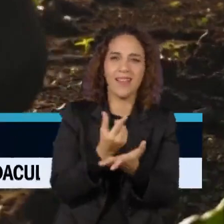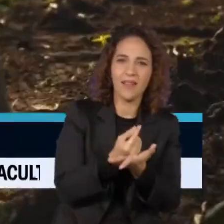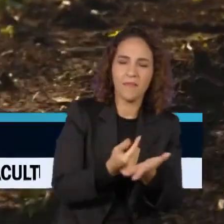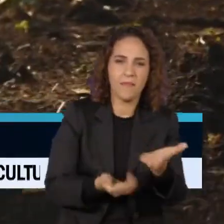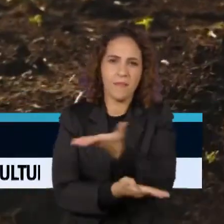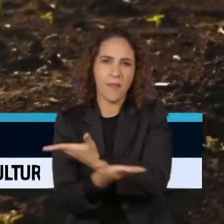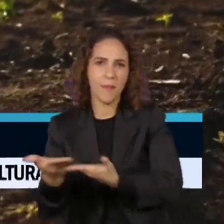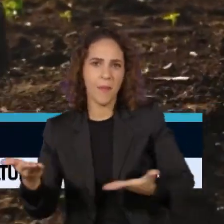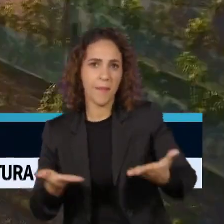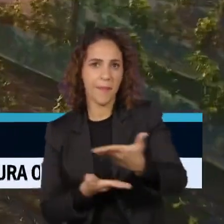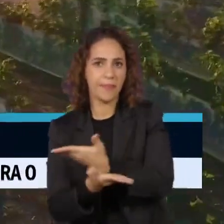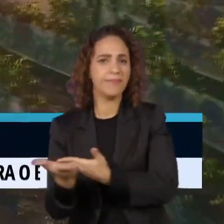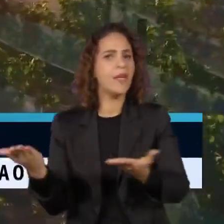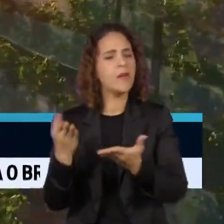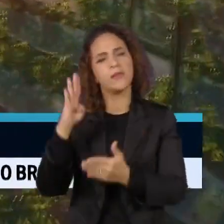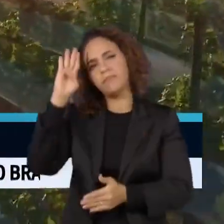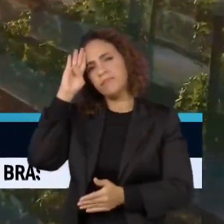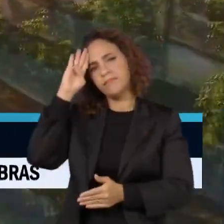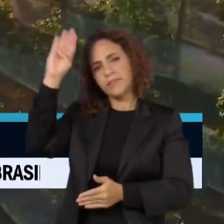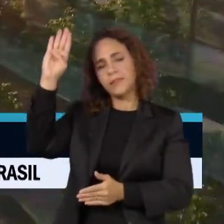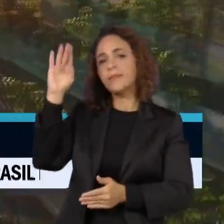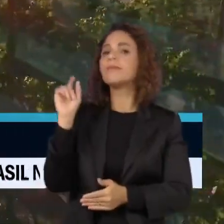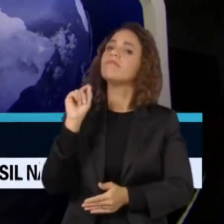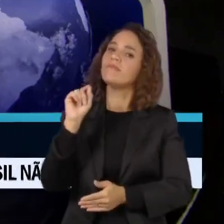dimensão que mais está sendo realçada, é claro, é a comercial. E aí aí